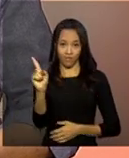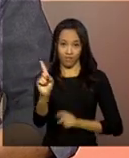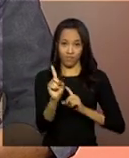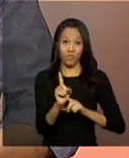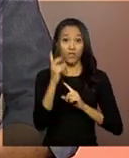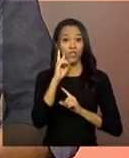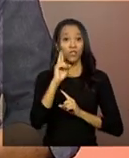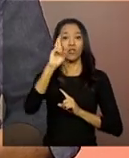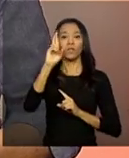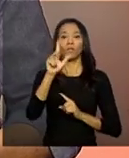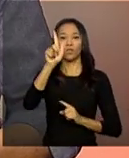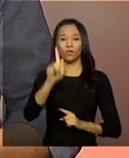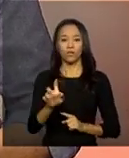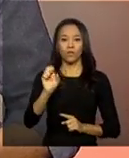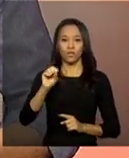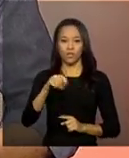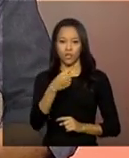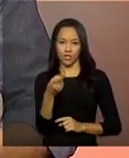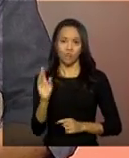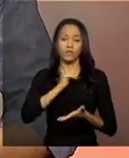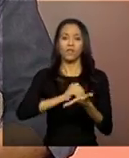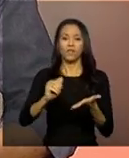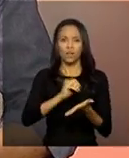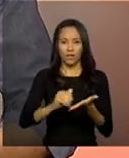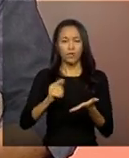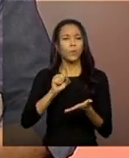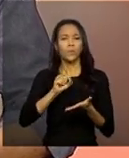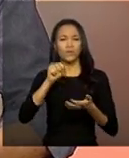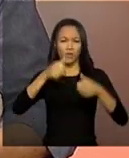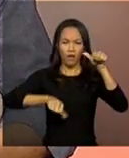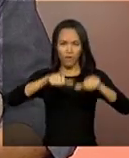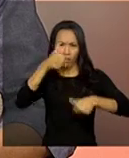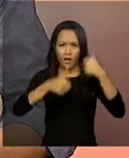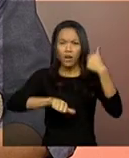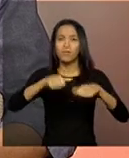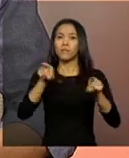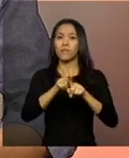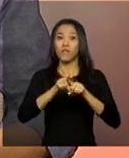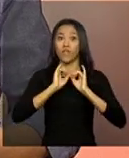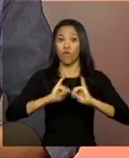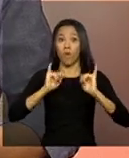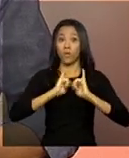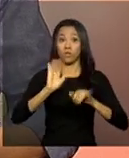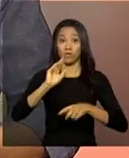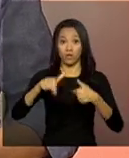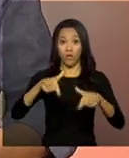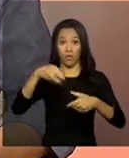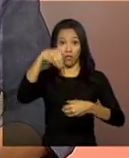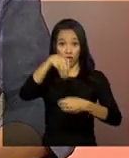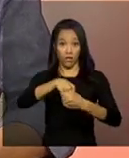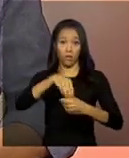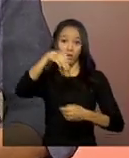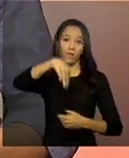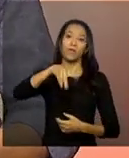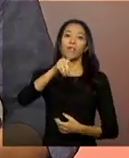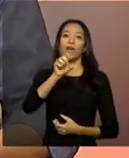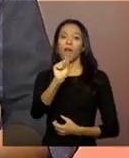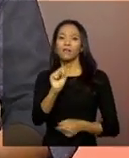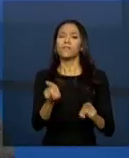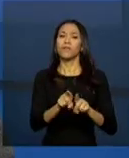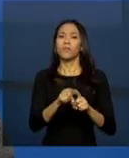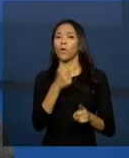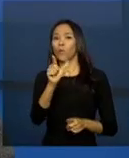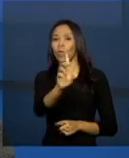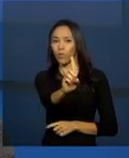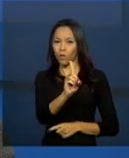diretor de gestão da informação da Secretaria de Avaliação e Gestão da Informação do MDS. Ele já está chegando. E Luiz